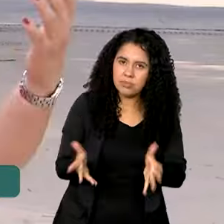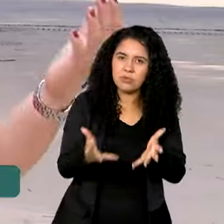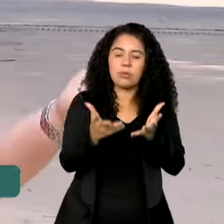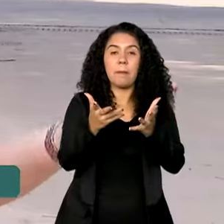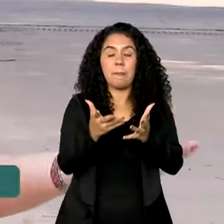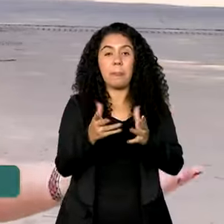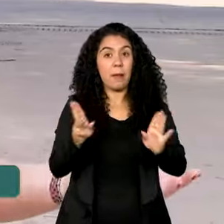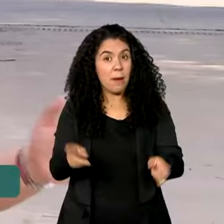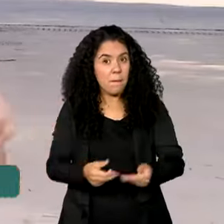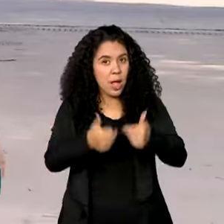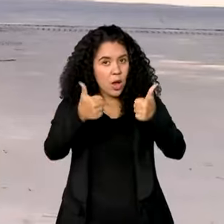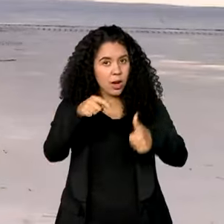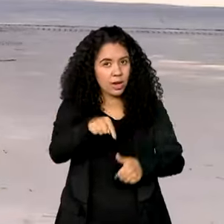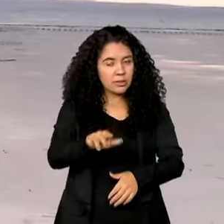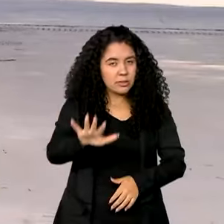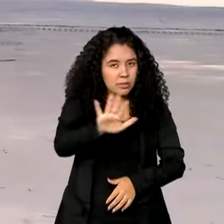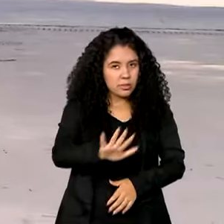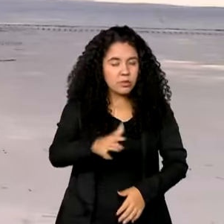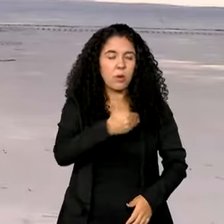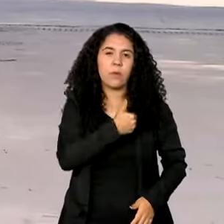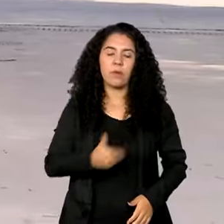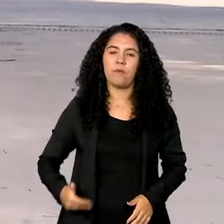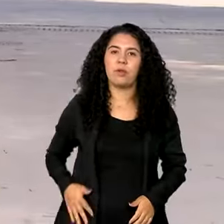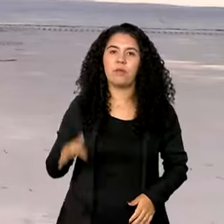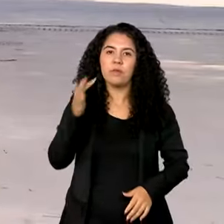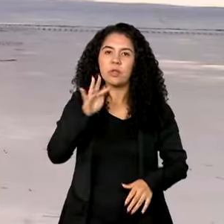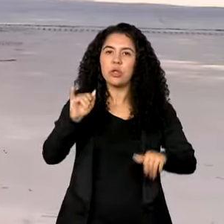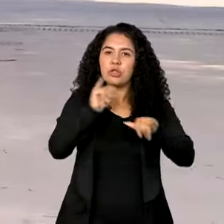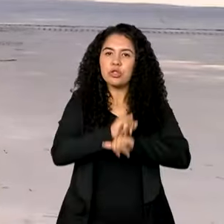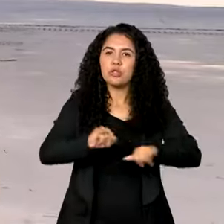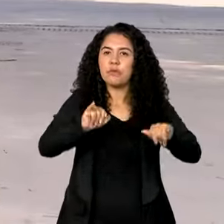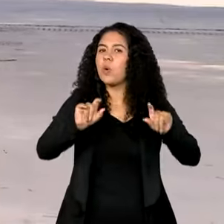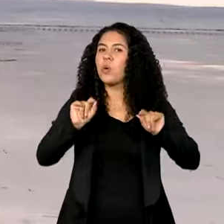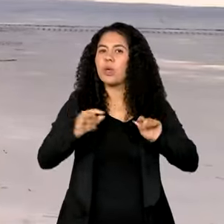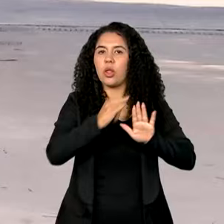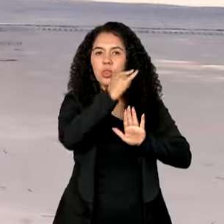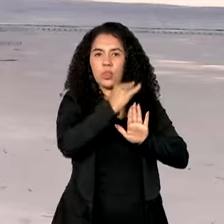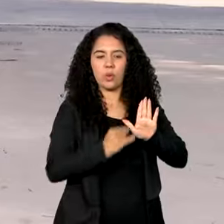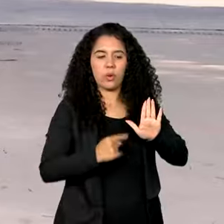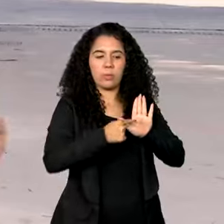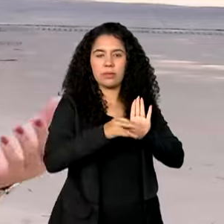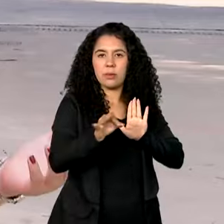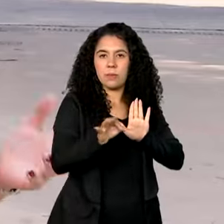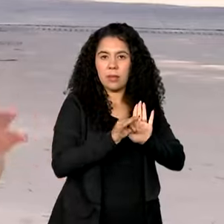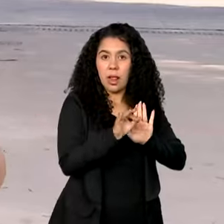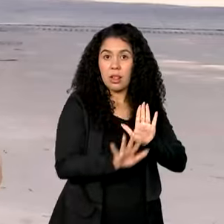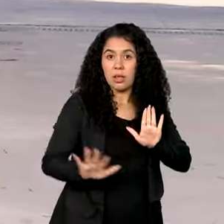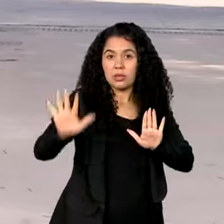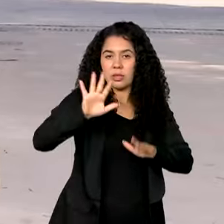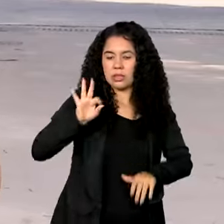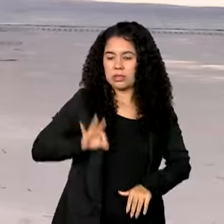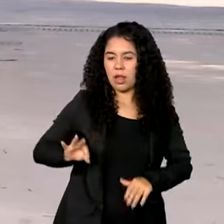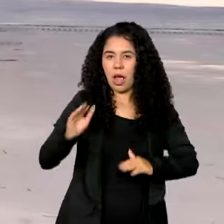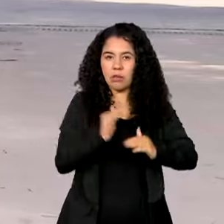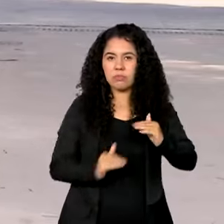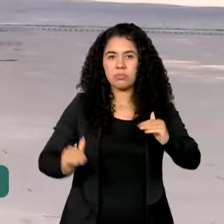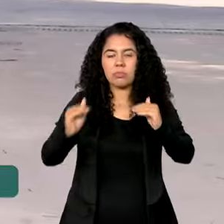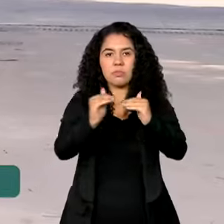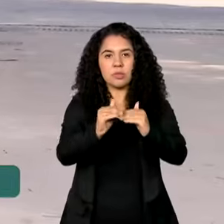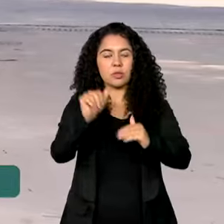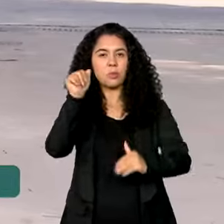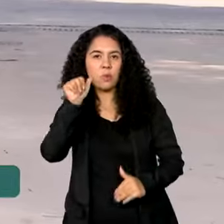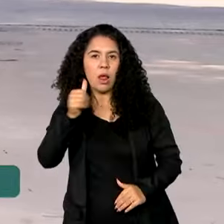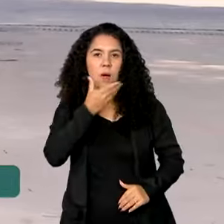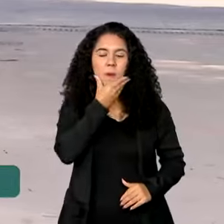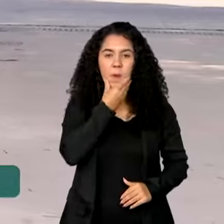melhorar essa realidade, governo federal divulgou o Plano Nacional de Igualdade Salarial e Laboral entre Mulheres